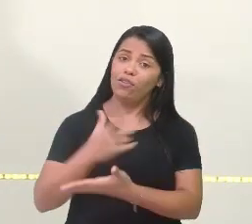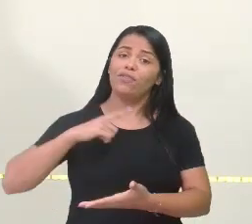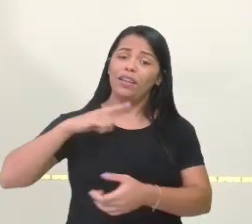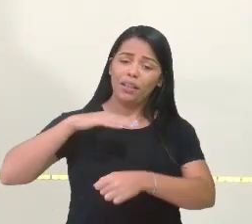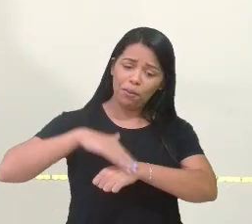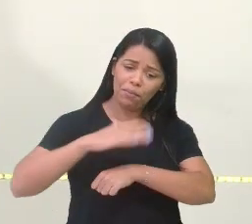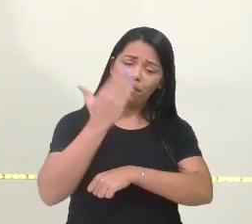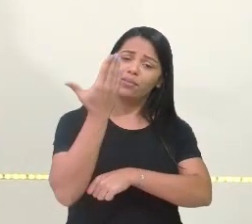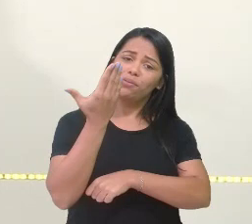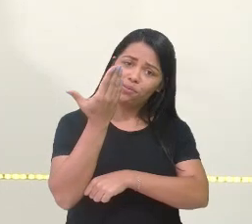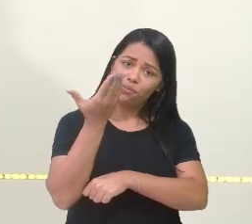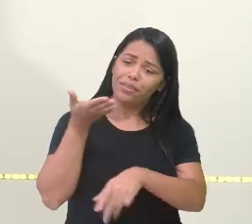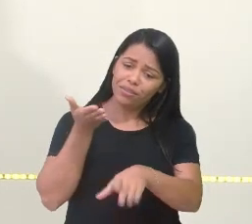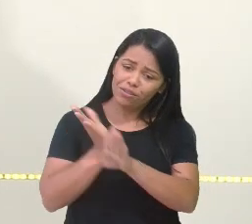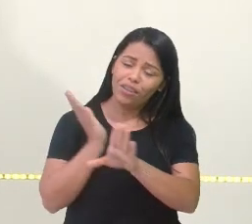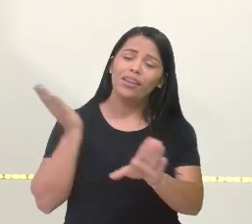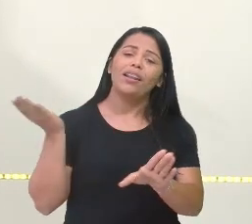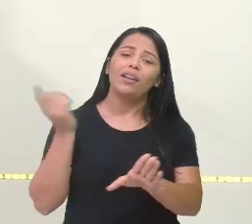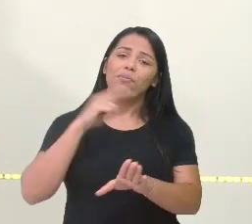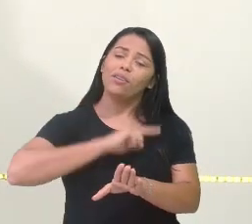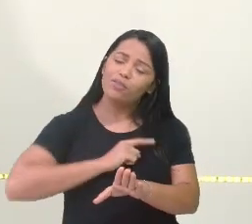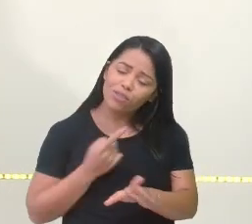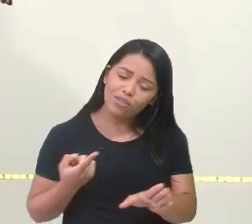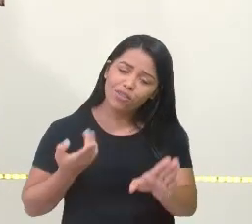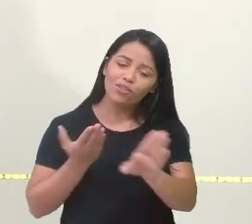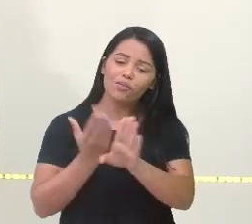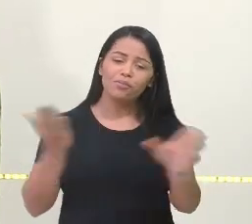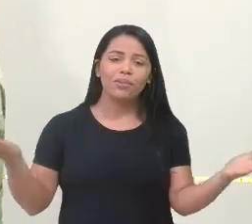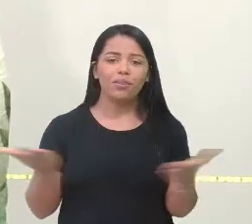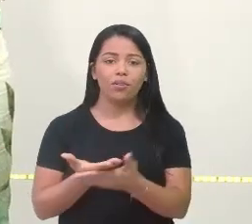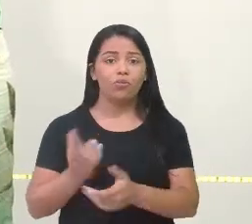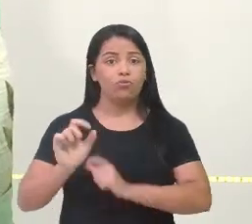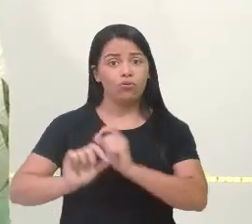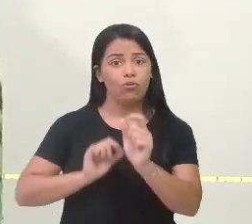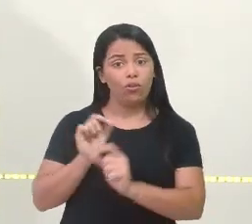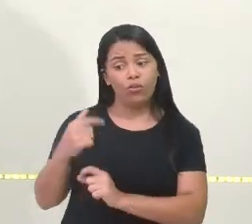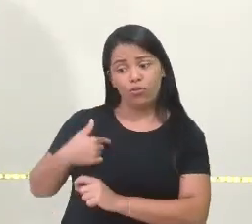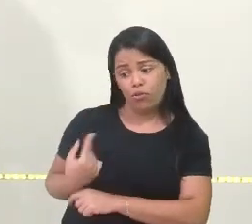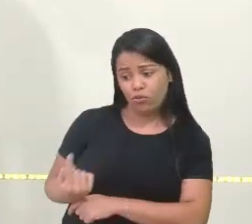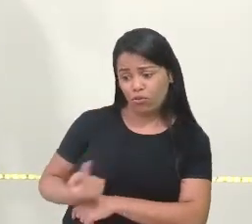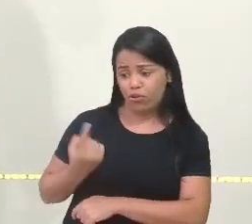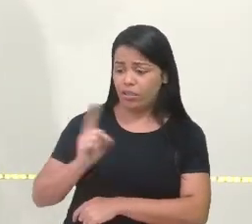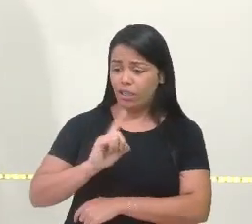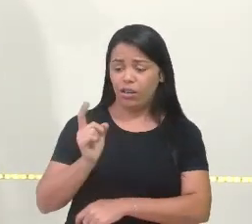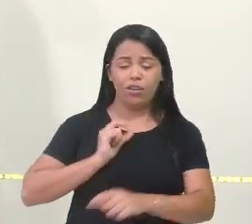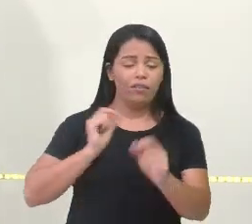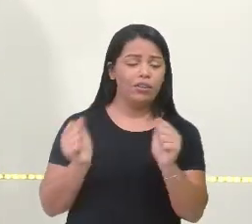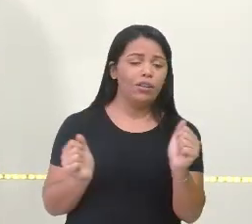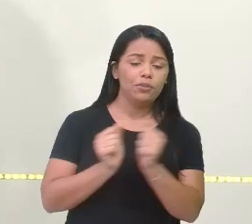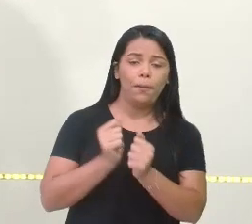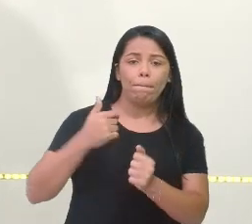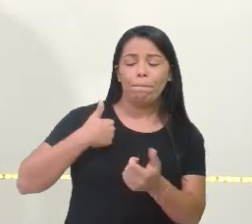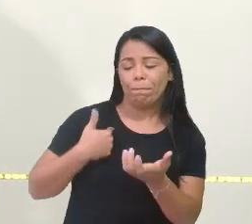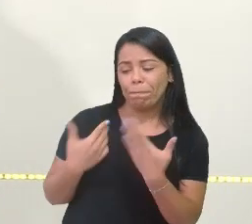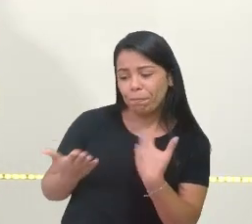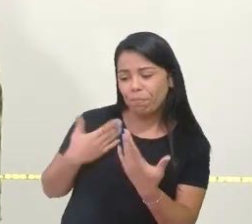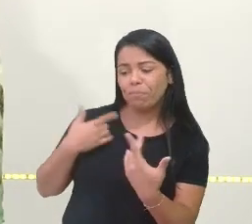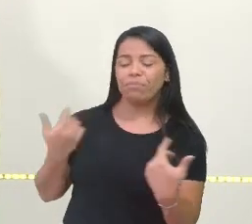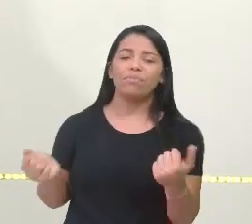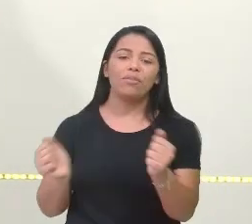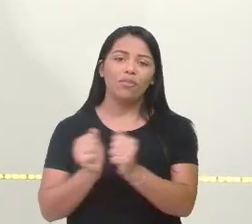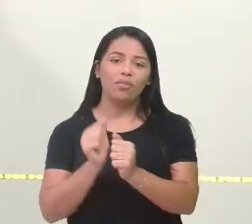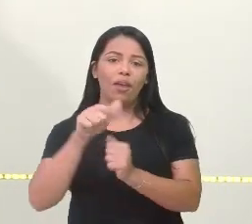a gente resolver aqui, tá? Mas eu não estou sozinha não. Quem vai estar aqui batendo uma bola comigo, um bate-papo, é a professora